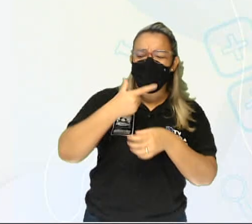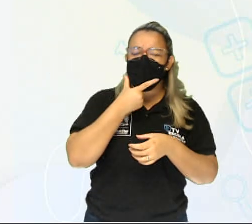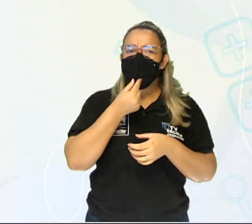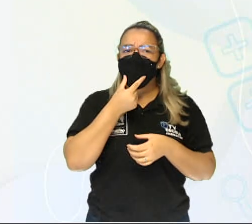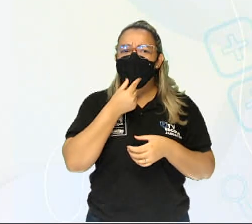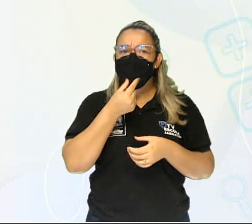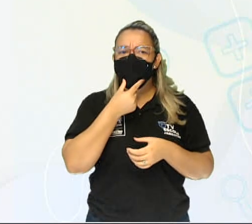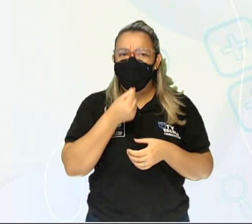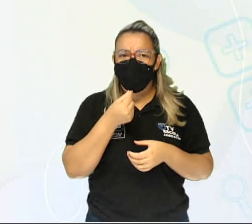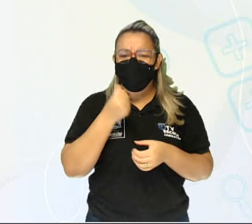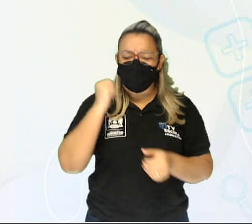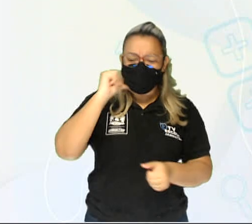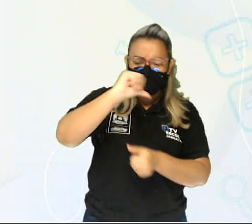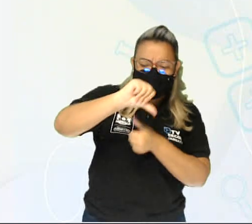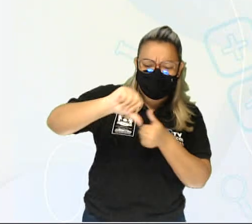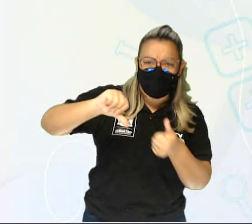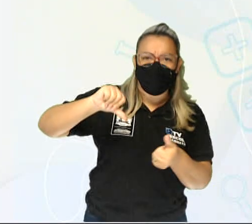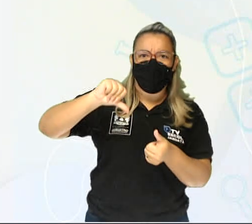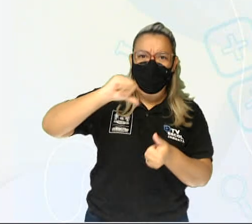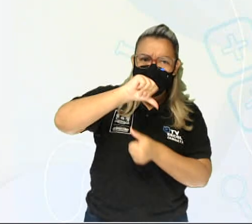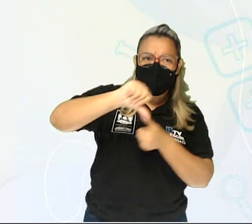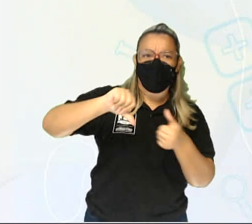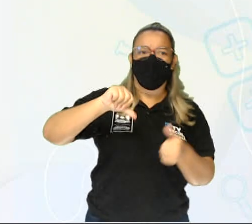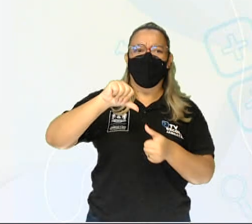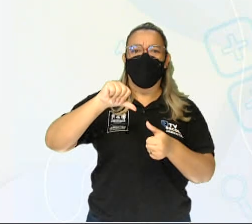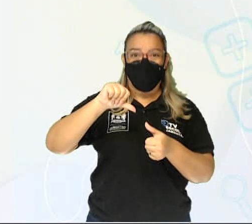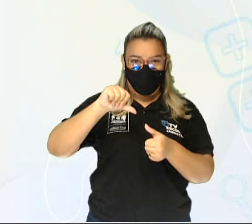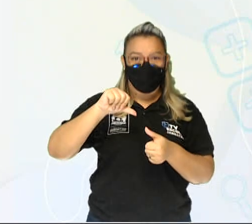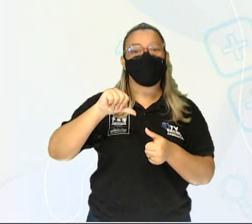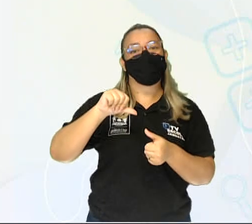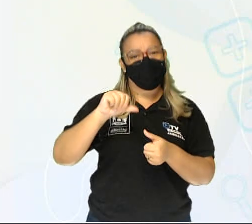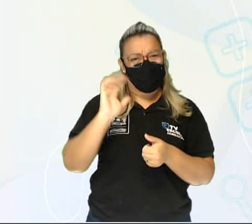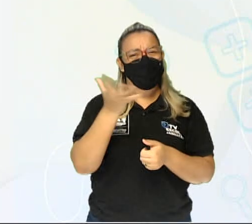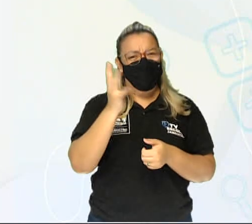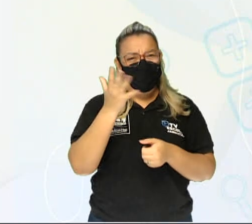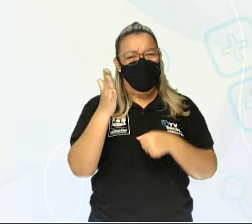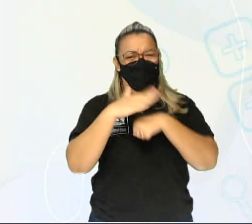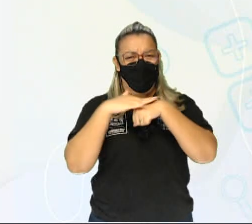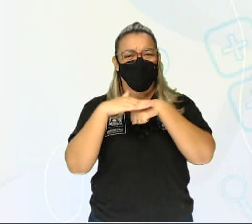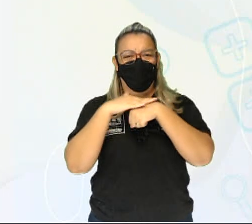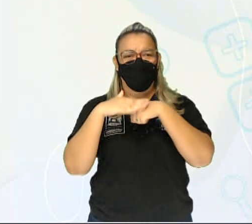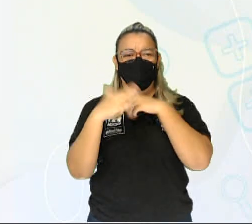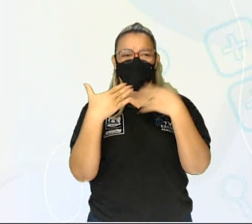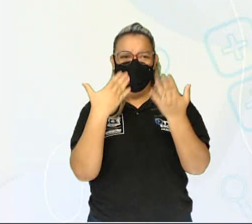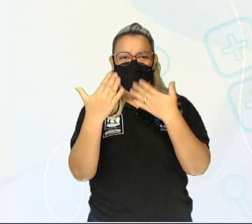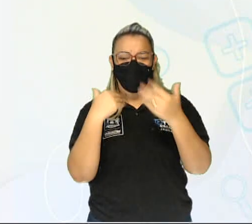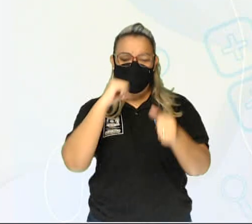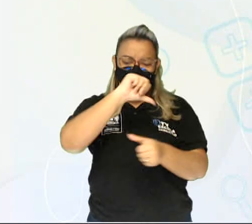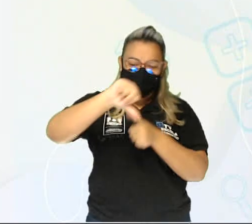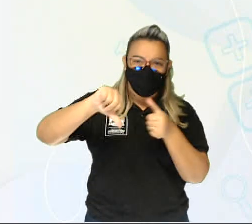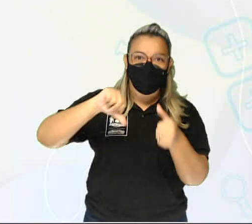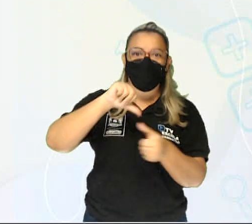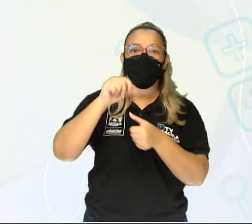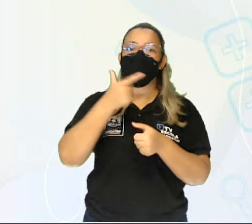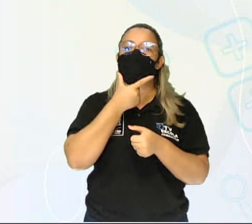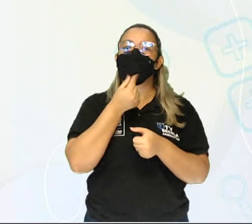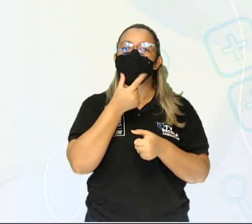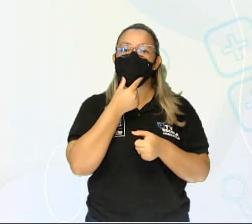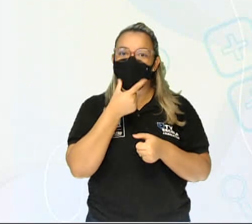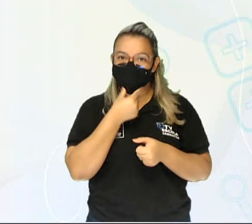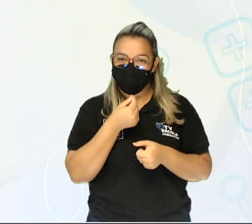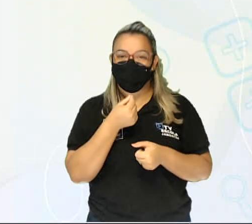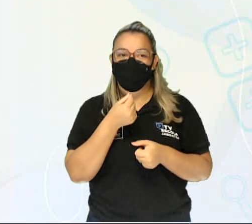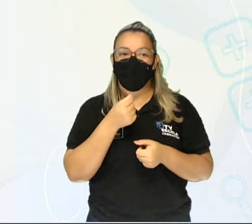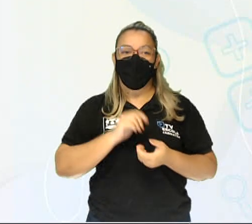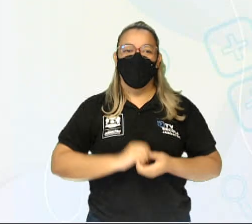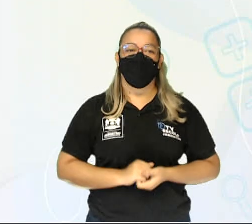necessidades modificam as paisagens? Nós já conversamos, inclusive, sobre essas modificações causadas pelo homem.